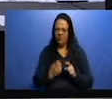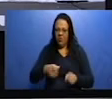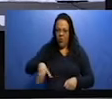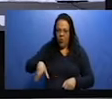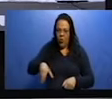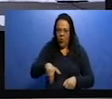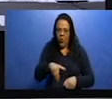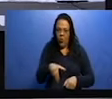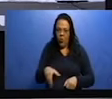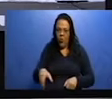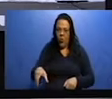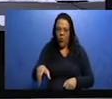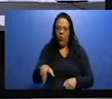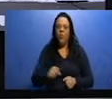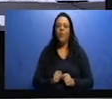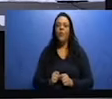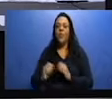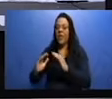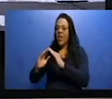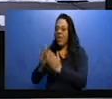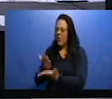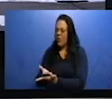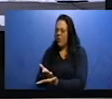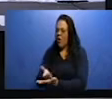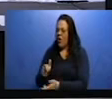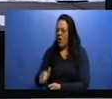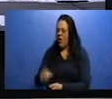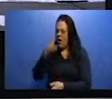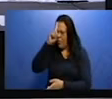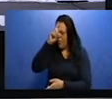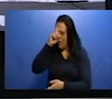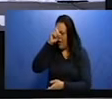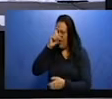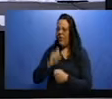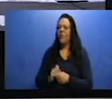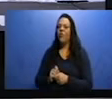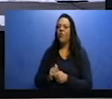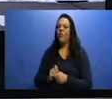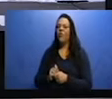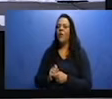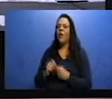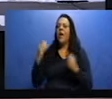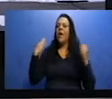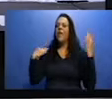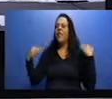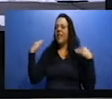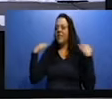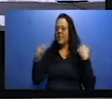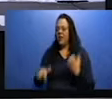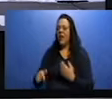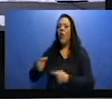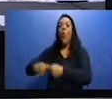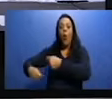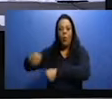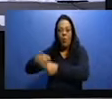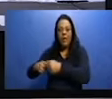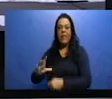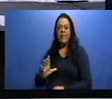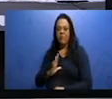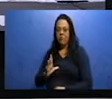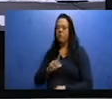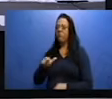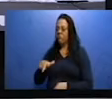escolas, assistência médica, lazer e comércio. No entanto, uma característica aí principal,